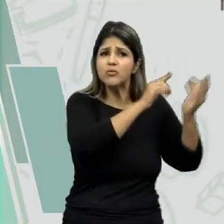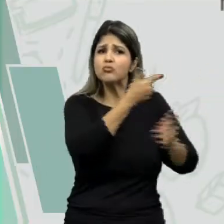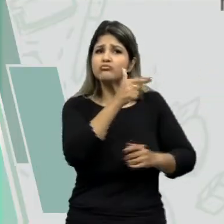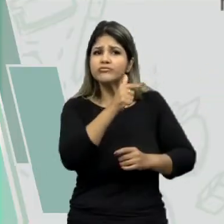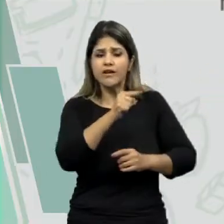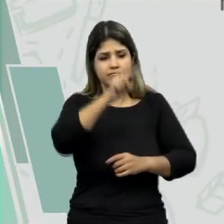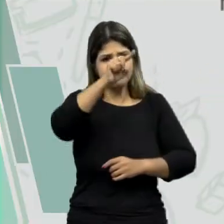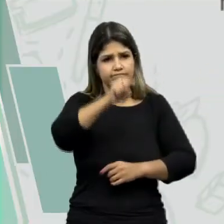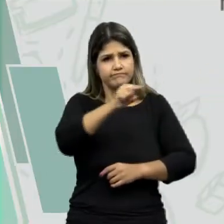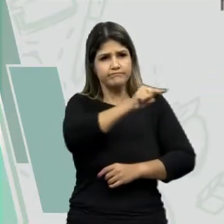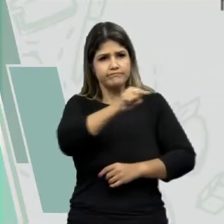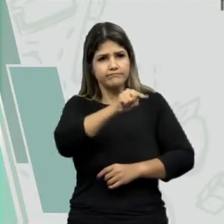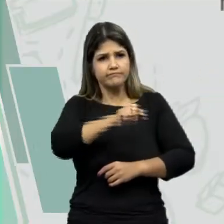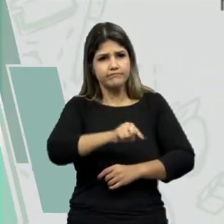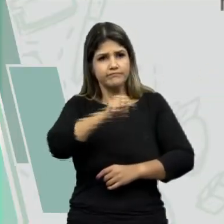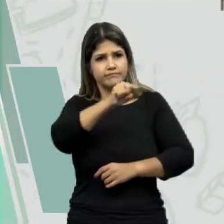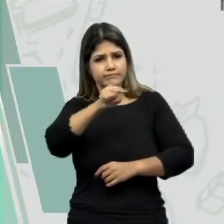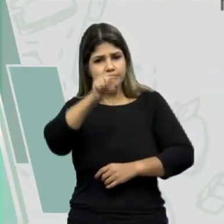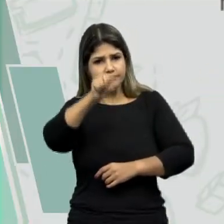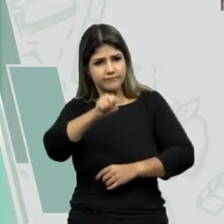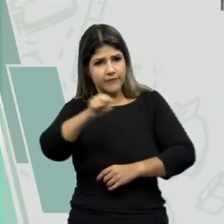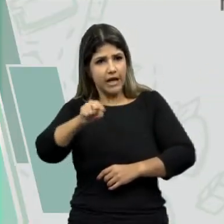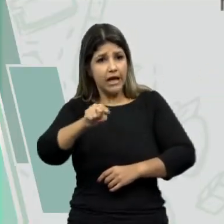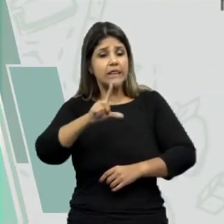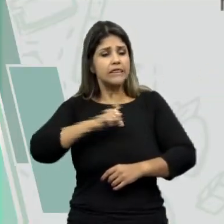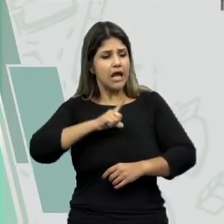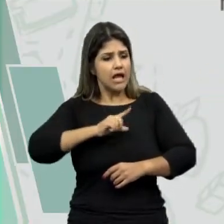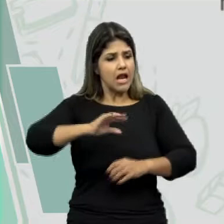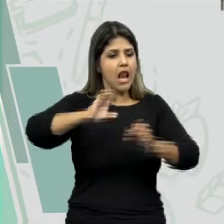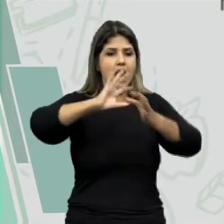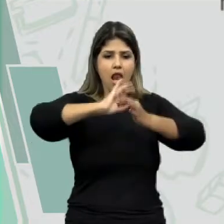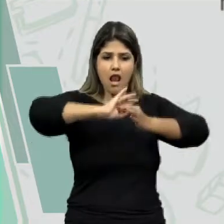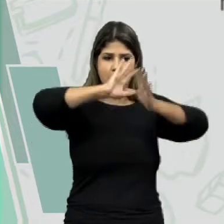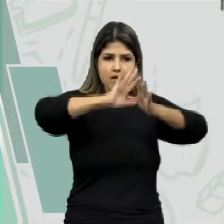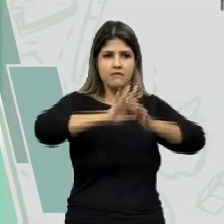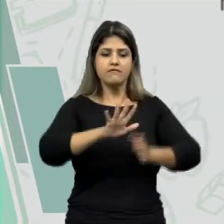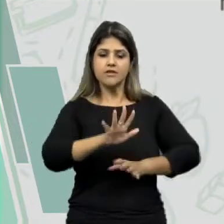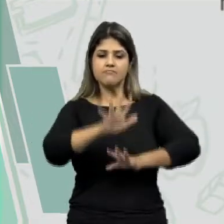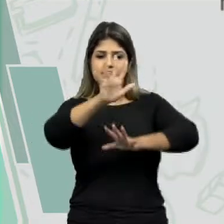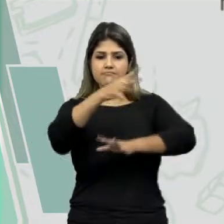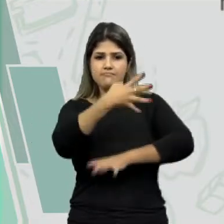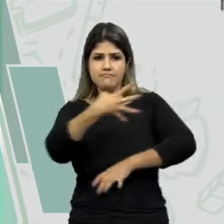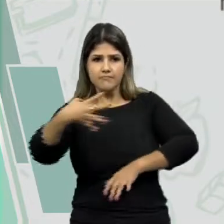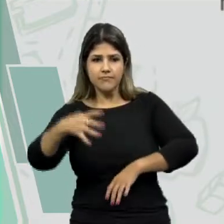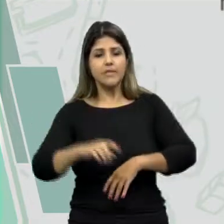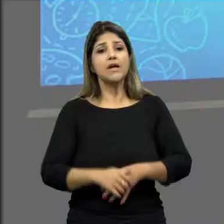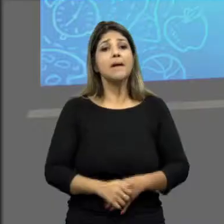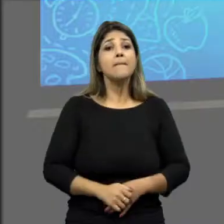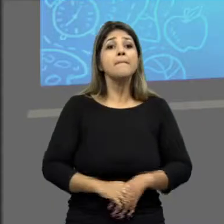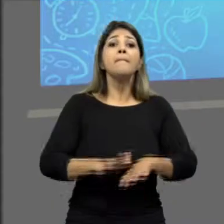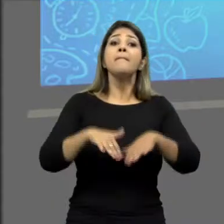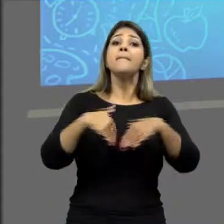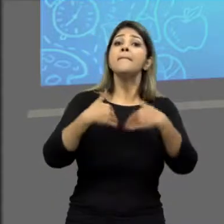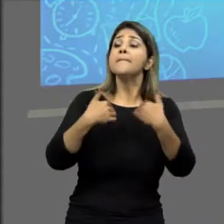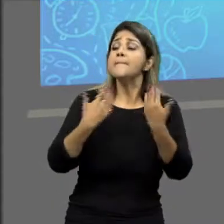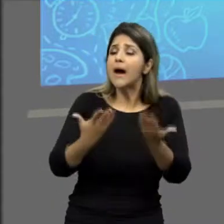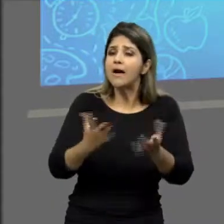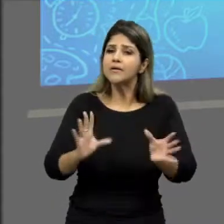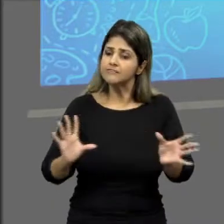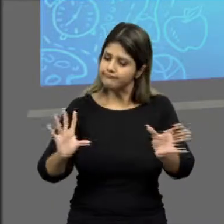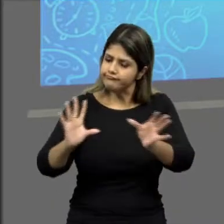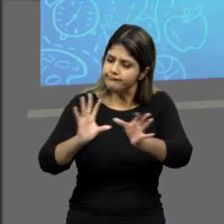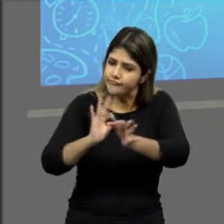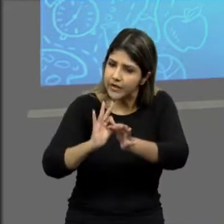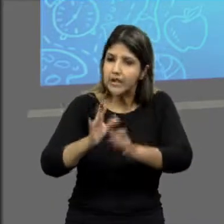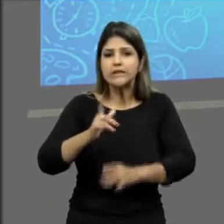que a cadeia não tem fechamento de ciclo. Essa cadeia, ela tem extremidades livres. Isso é uma cadeia aberta. Agora, quanto